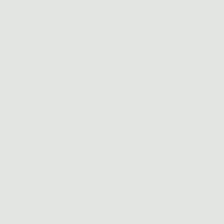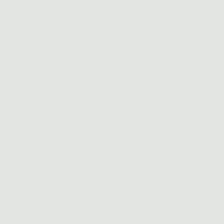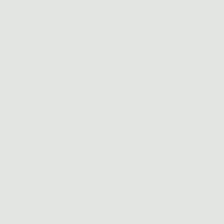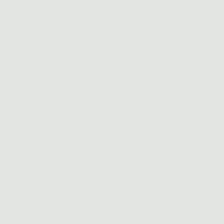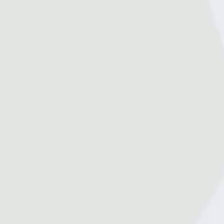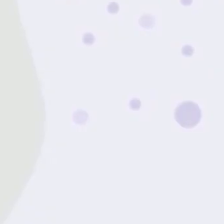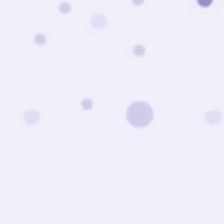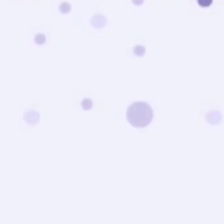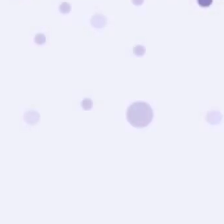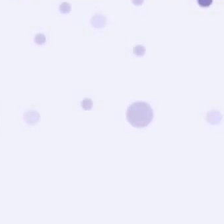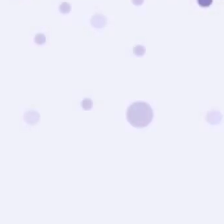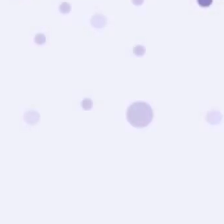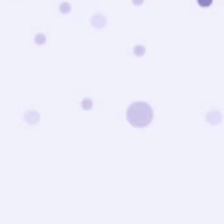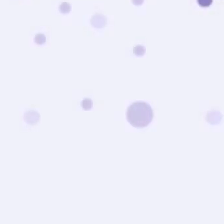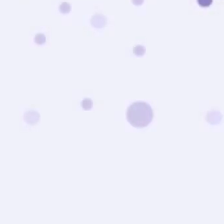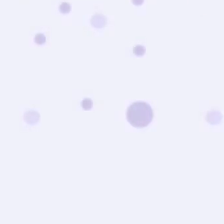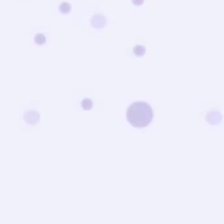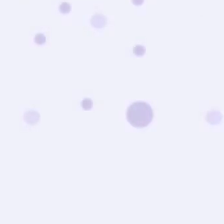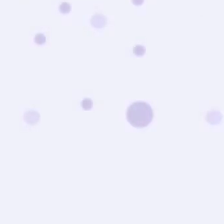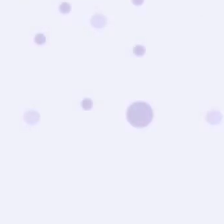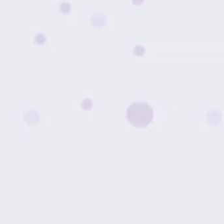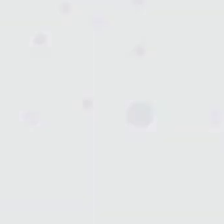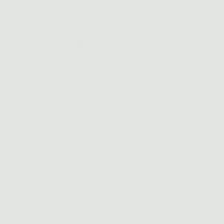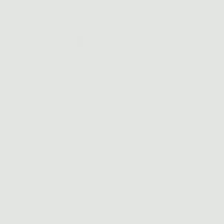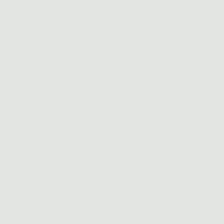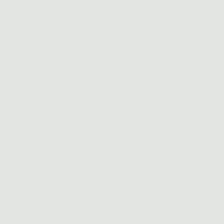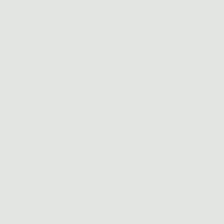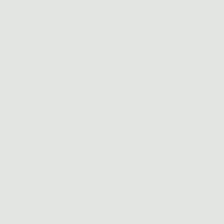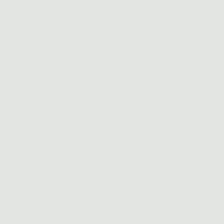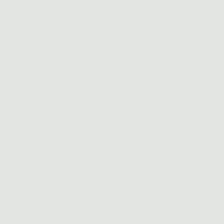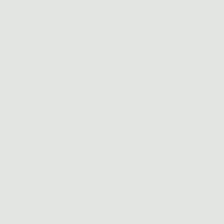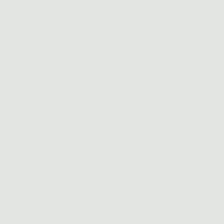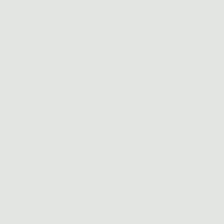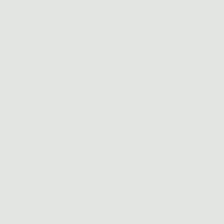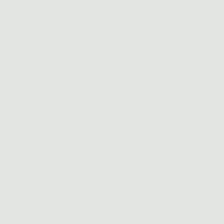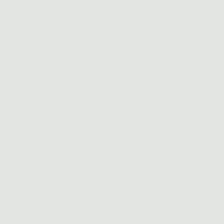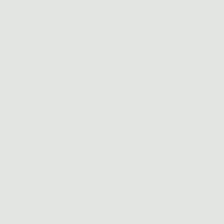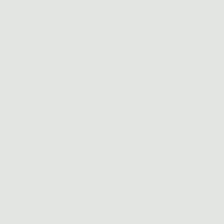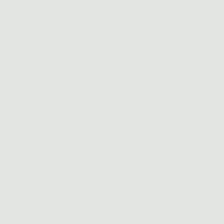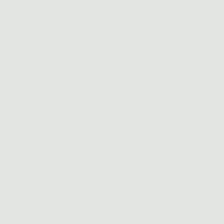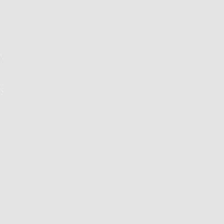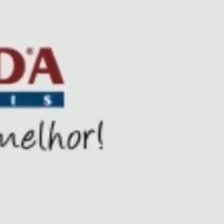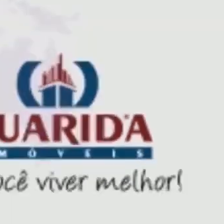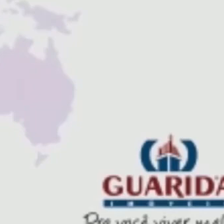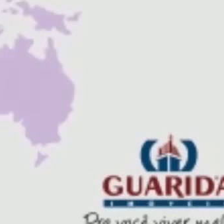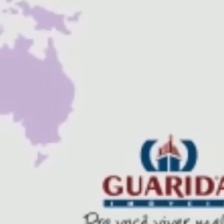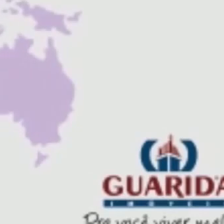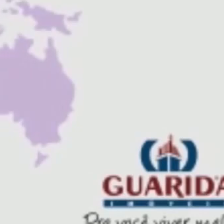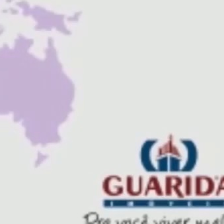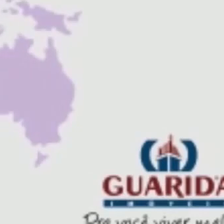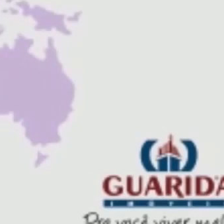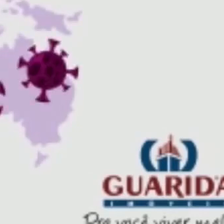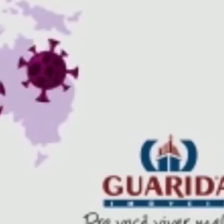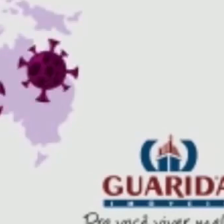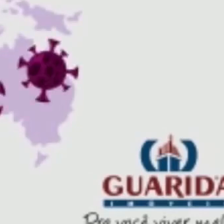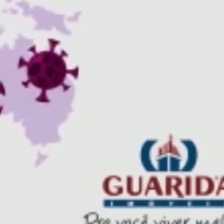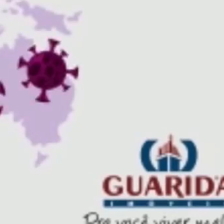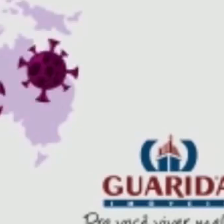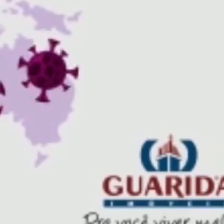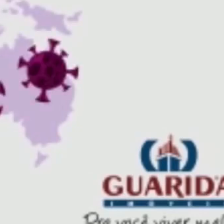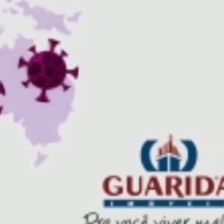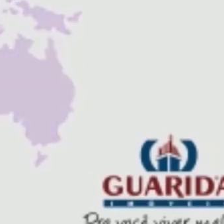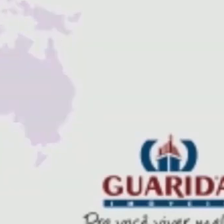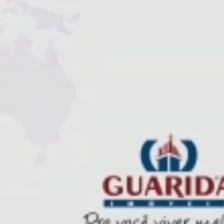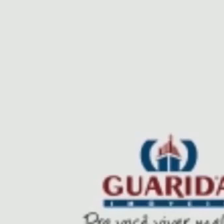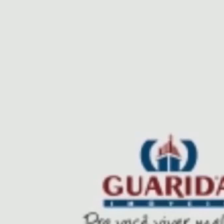Guarida É solidária Na luta Contra o coronavírus E fazemos tudo Para você viver melhor Por isso Em meio a pandemia